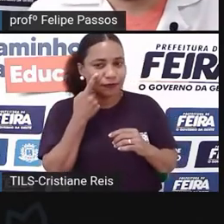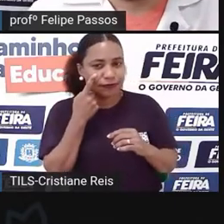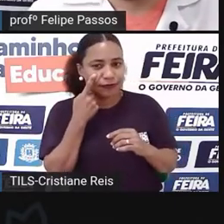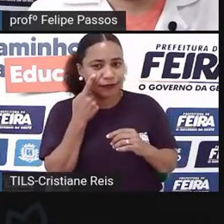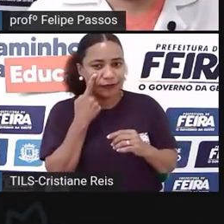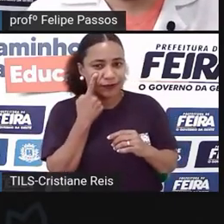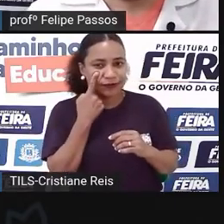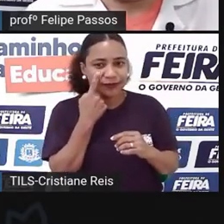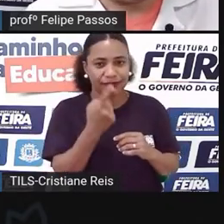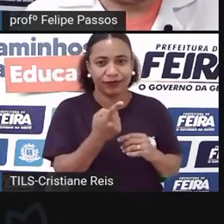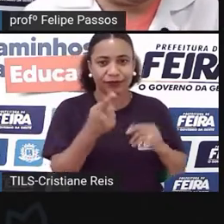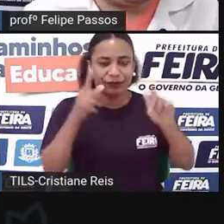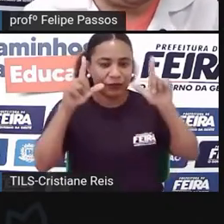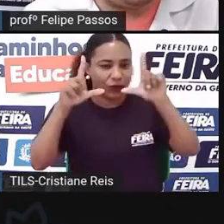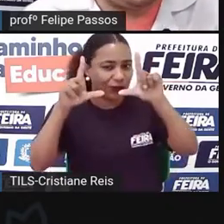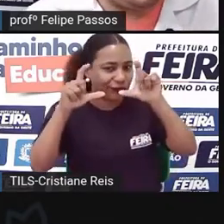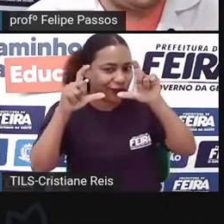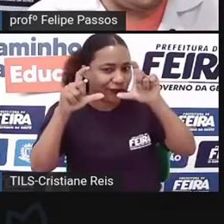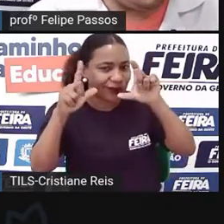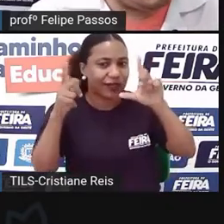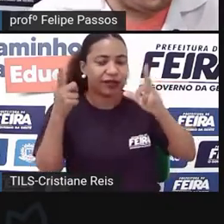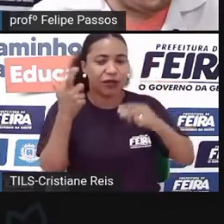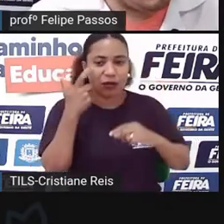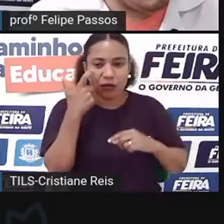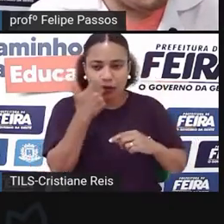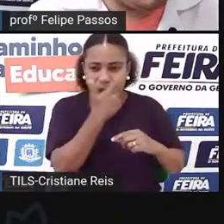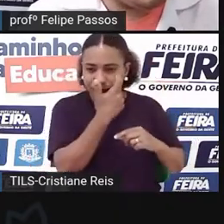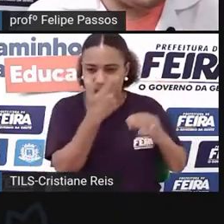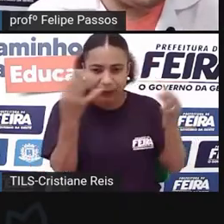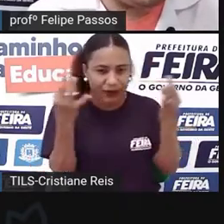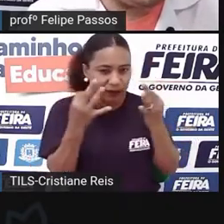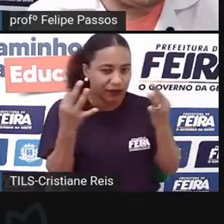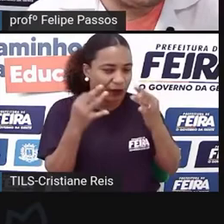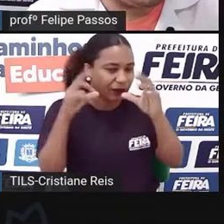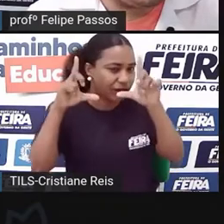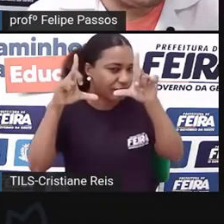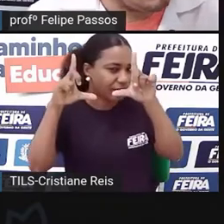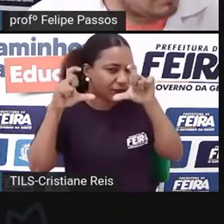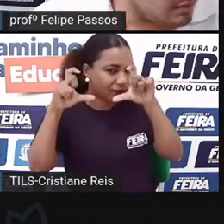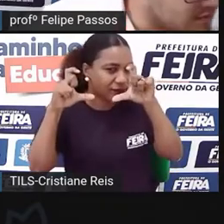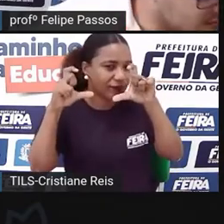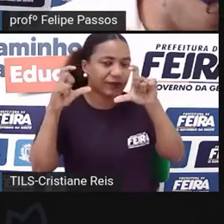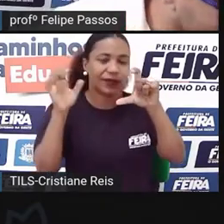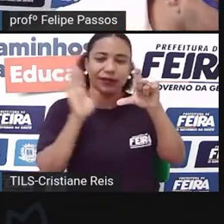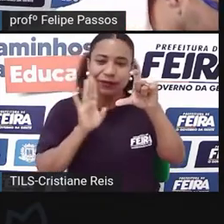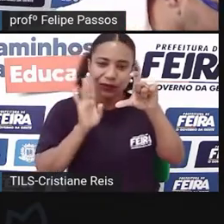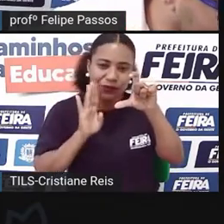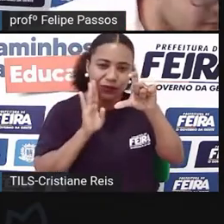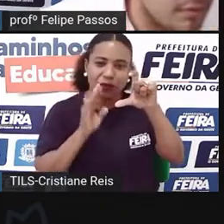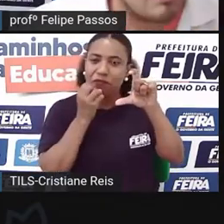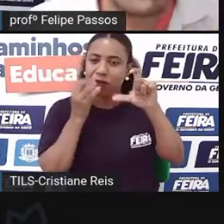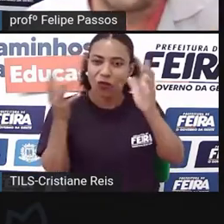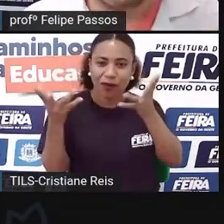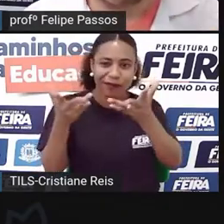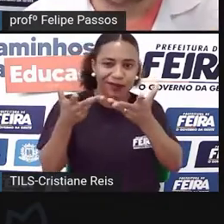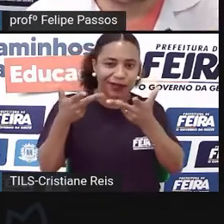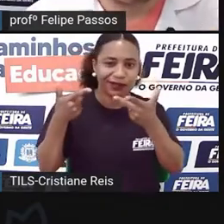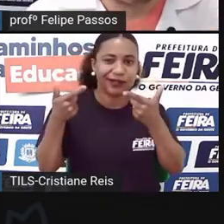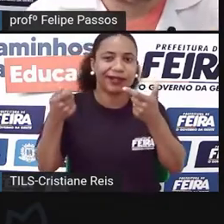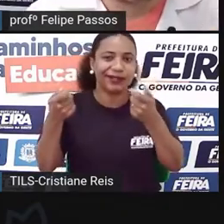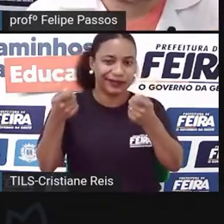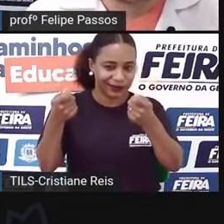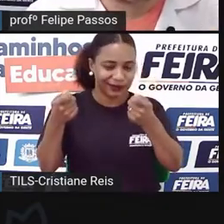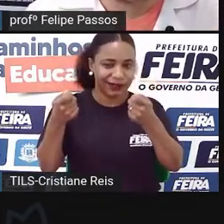você ter um olhar mais carinhoso naquilo ali, você quer fazer de uma maneira mais legal, você se preocupa ou você gosta de